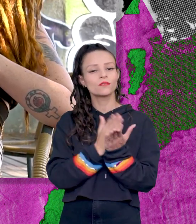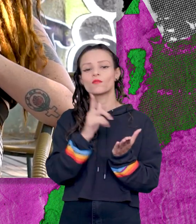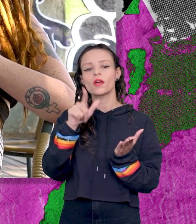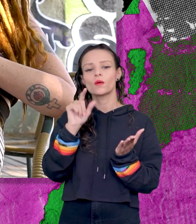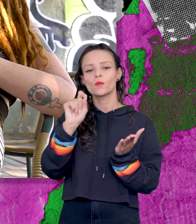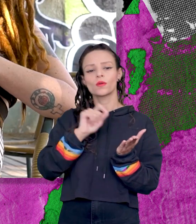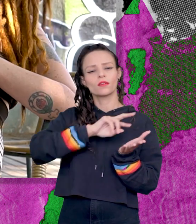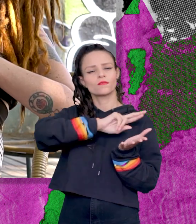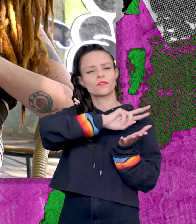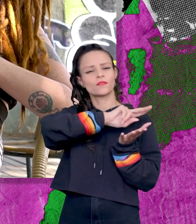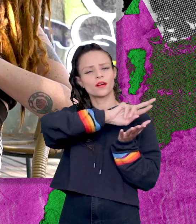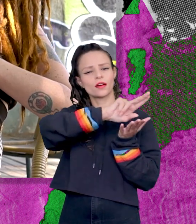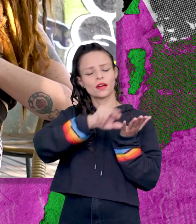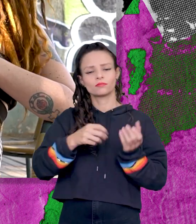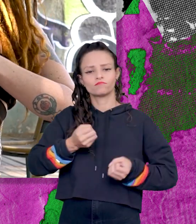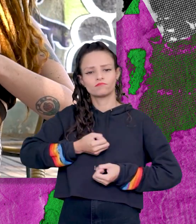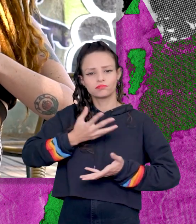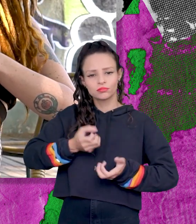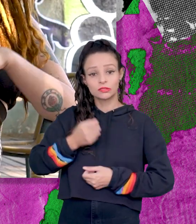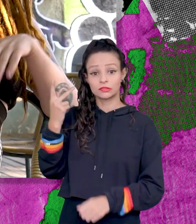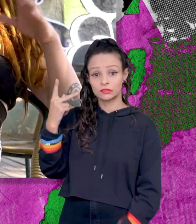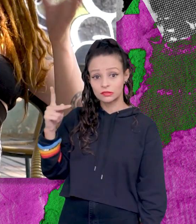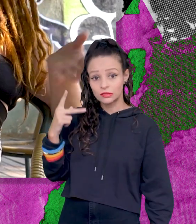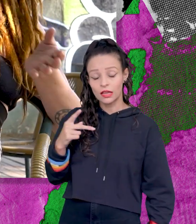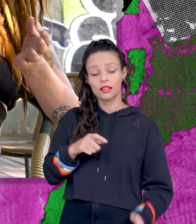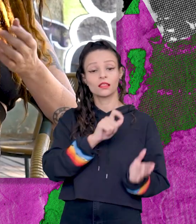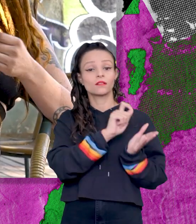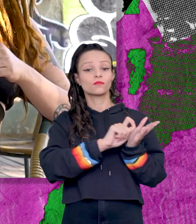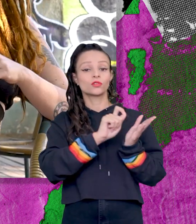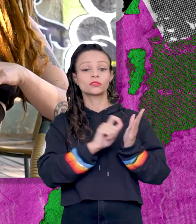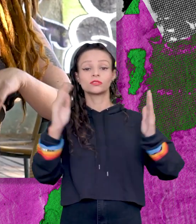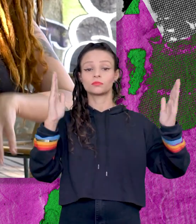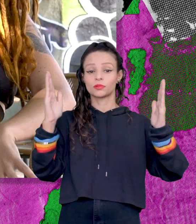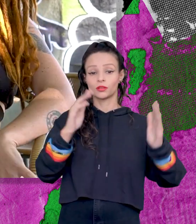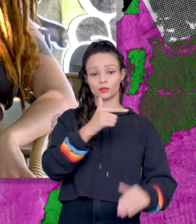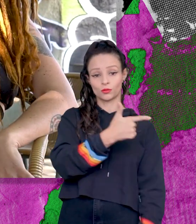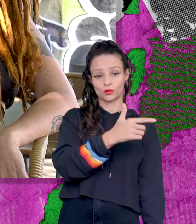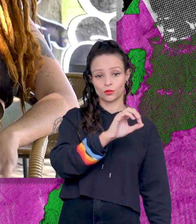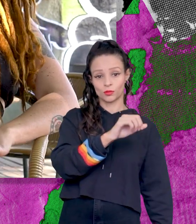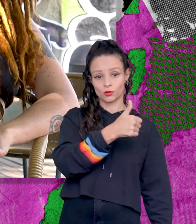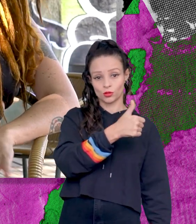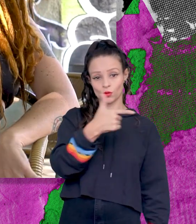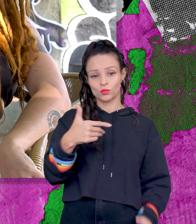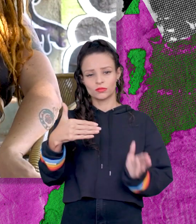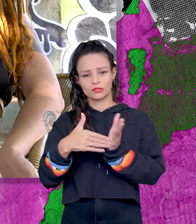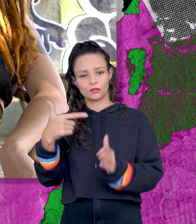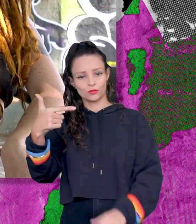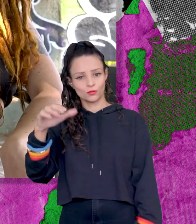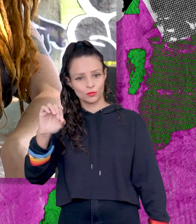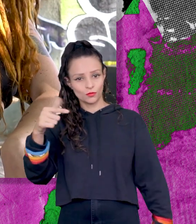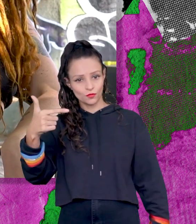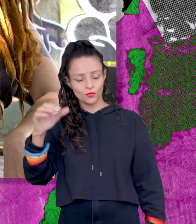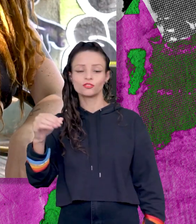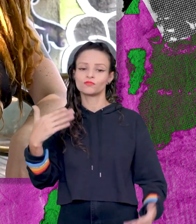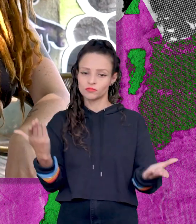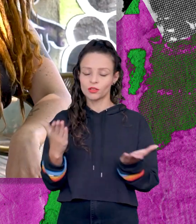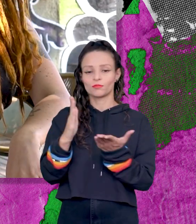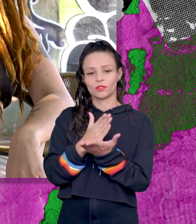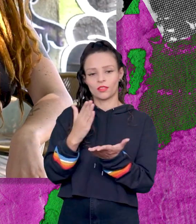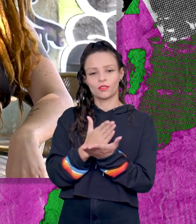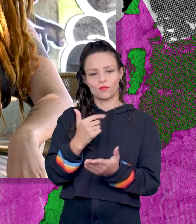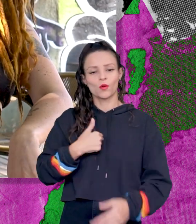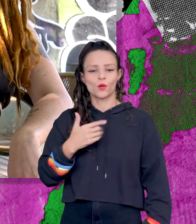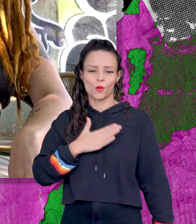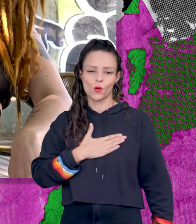textos e poesias dela, que foram escritos entre 2012 e 2020, então é um livro que eu recomendo